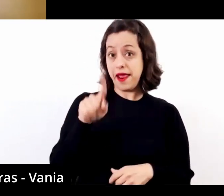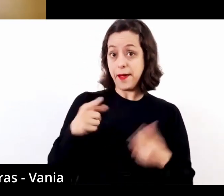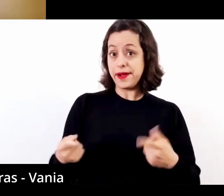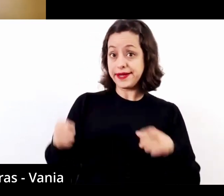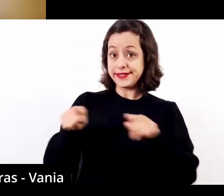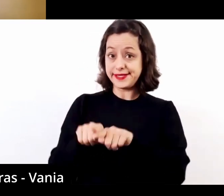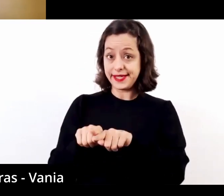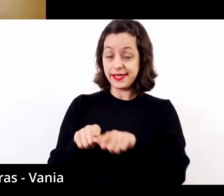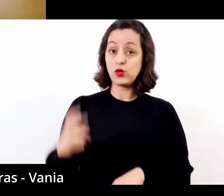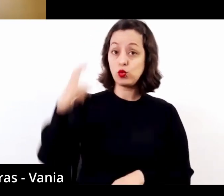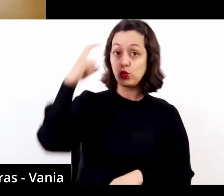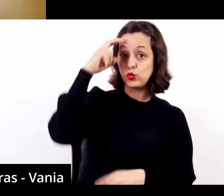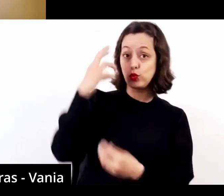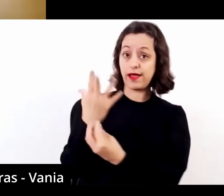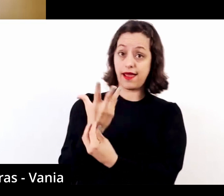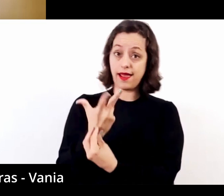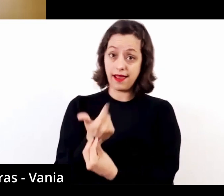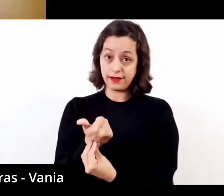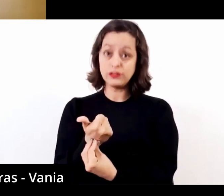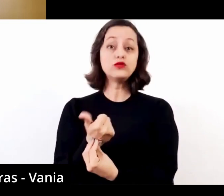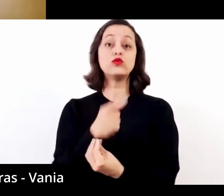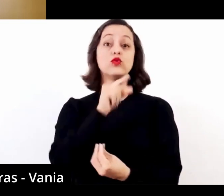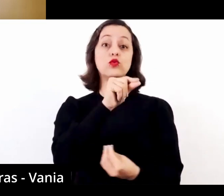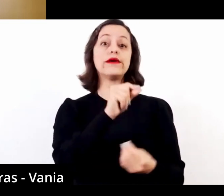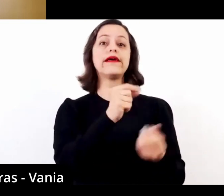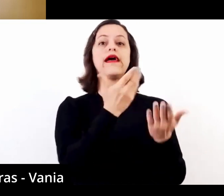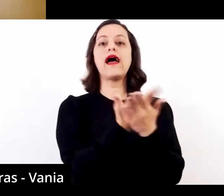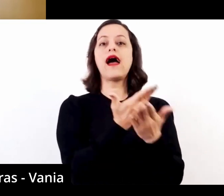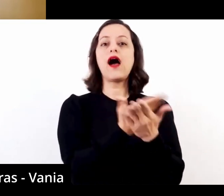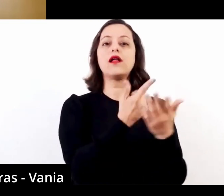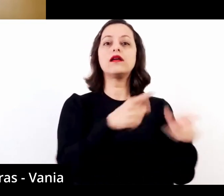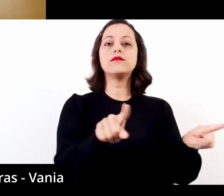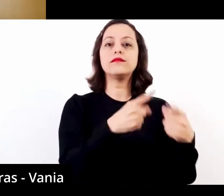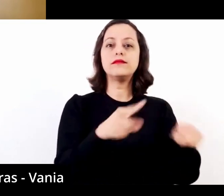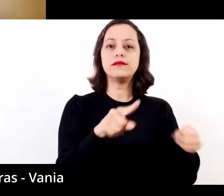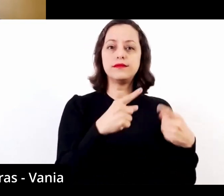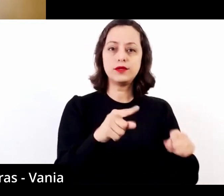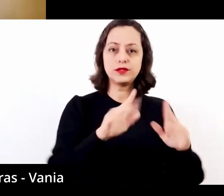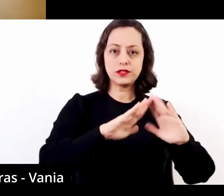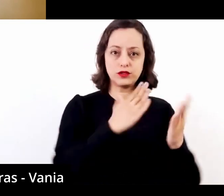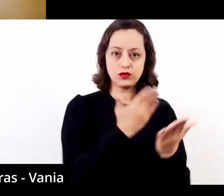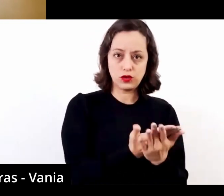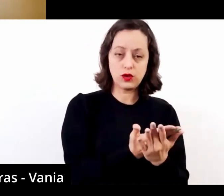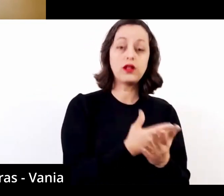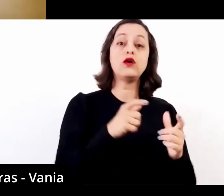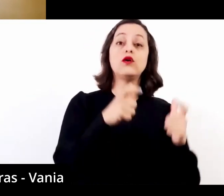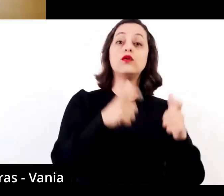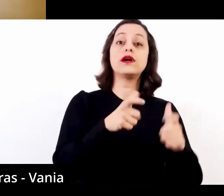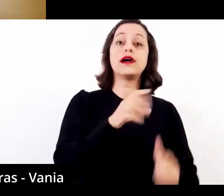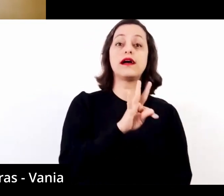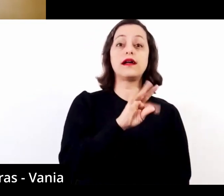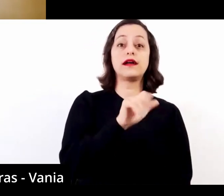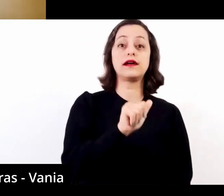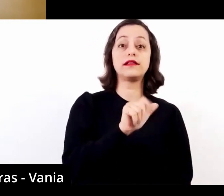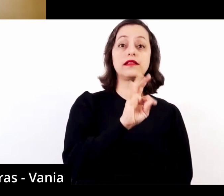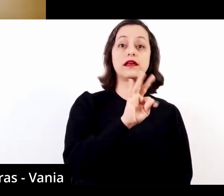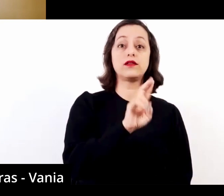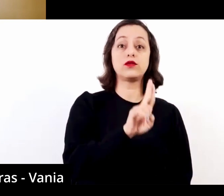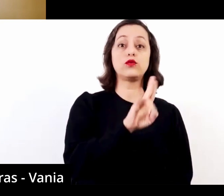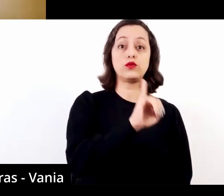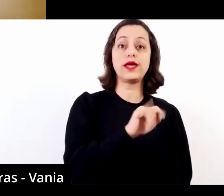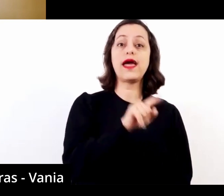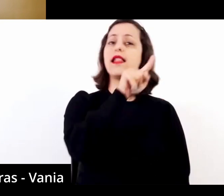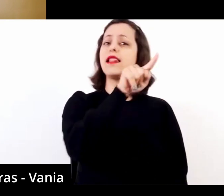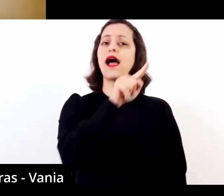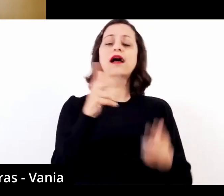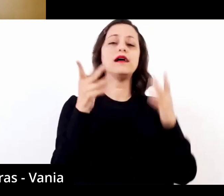parceria da Cultura Artística com o Conservatório de Música de Tatuí e lá, no Teatro Procopio Ferreira do